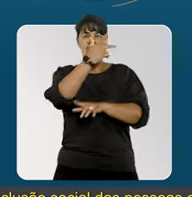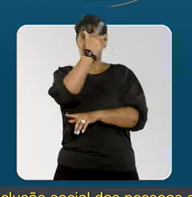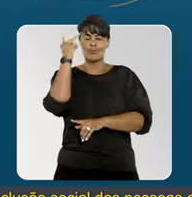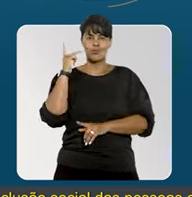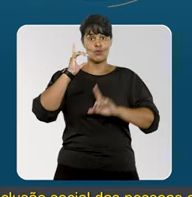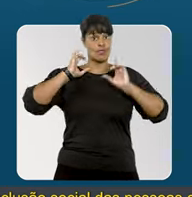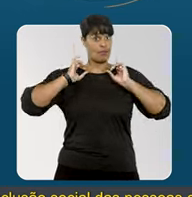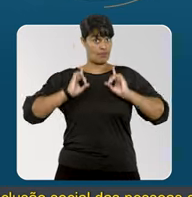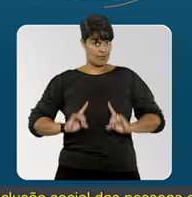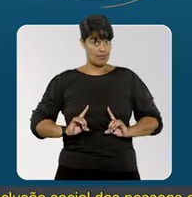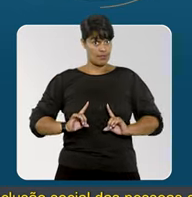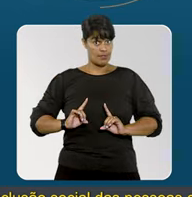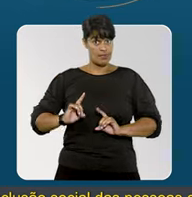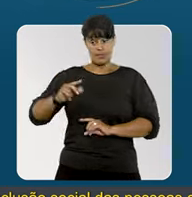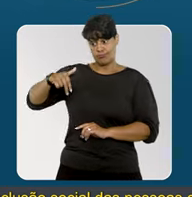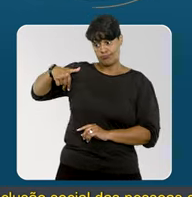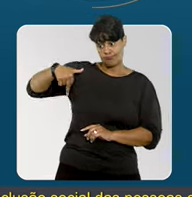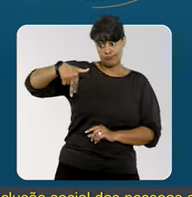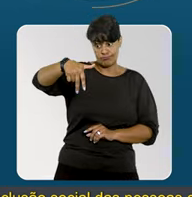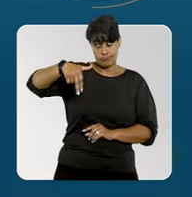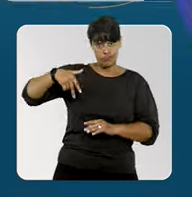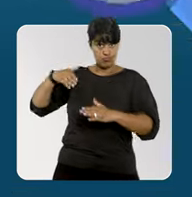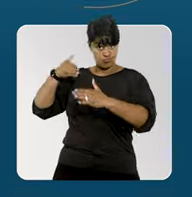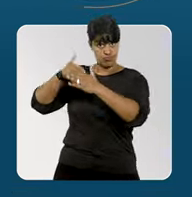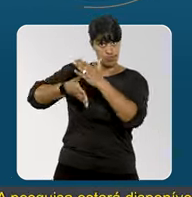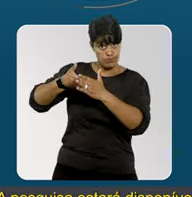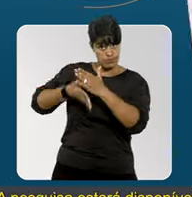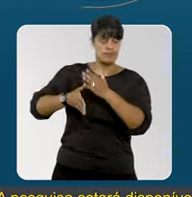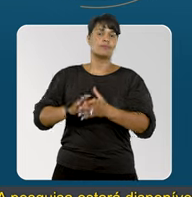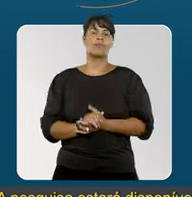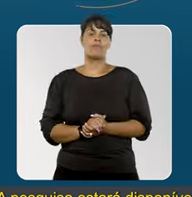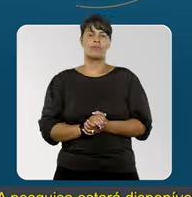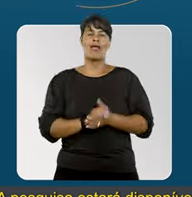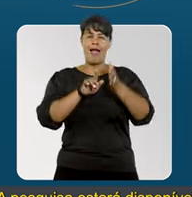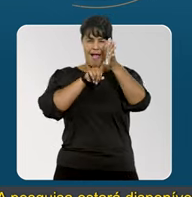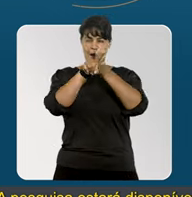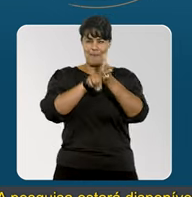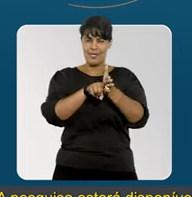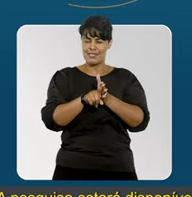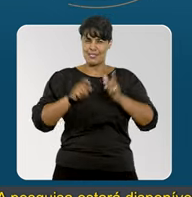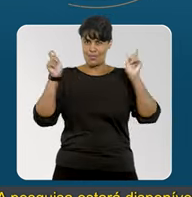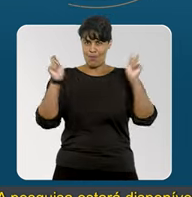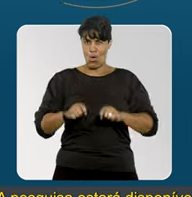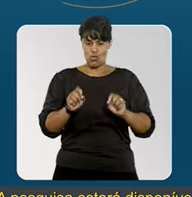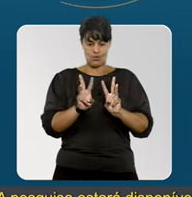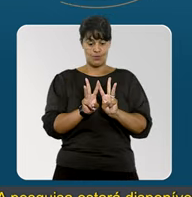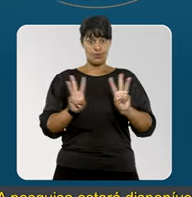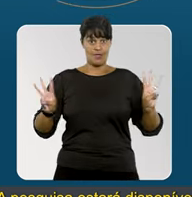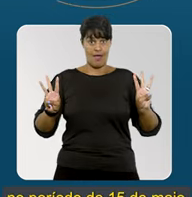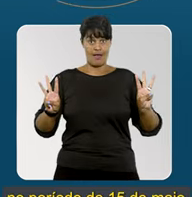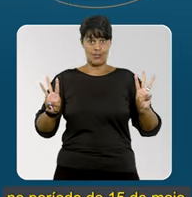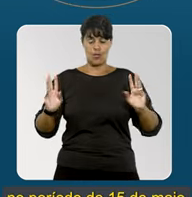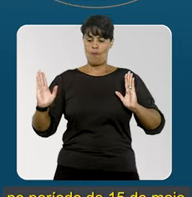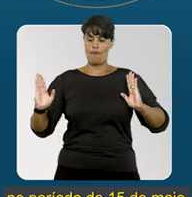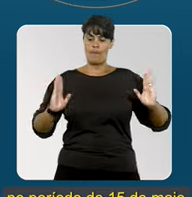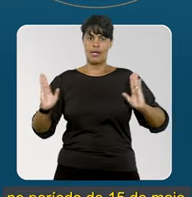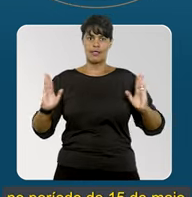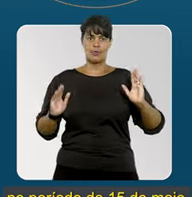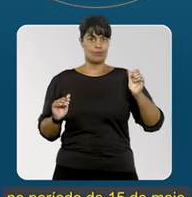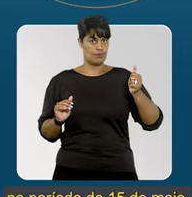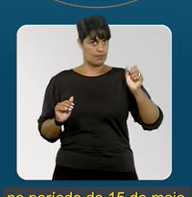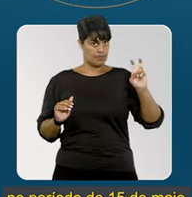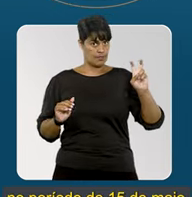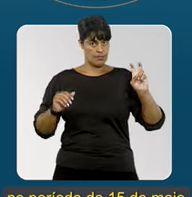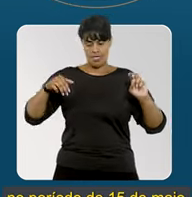deficiência e com mobilidade reduzida. A pesquisa estará disponível no site do STJ no período de